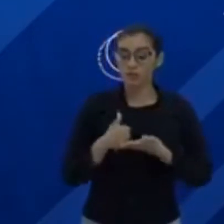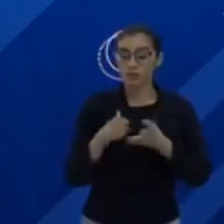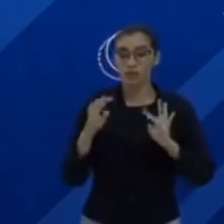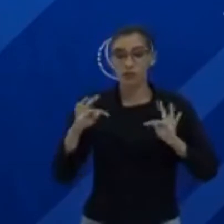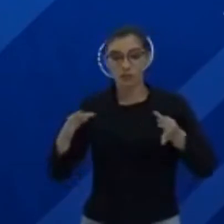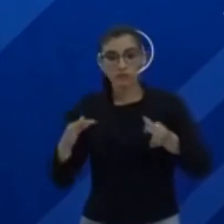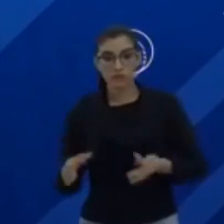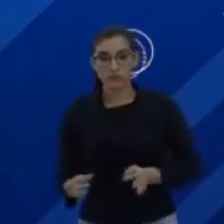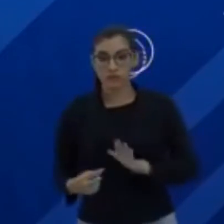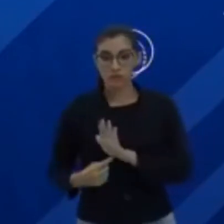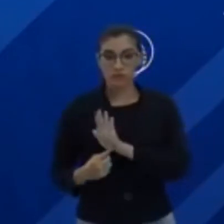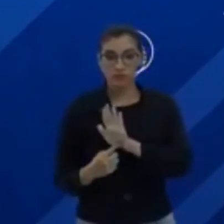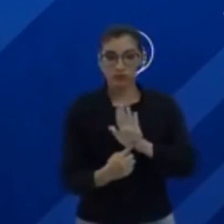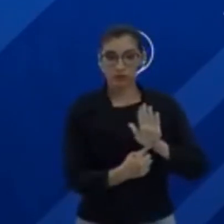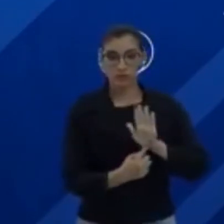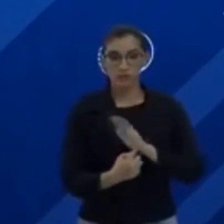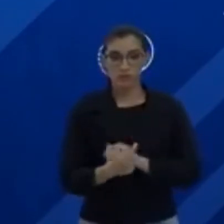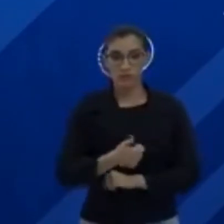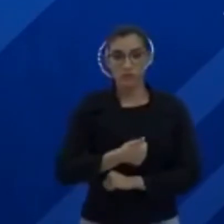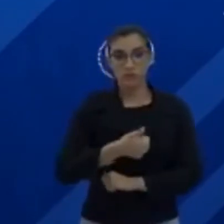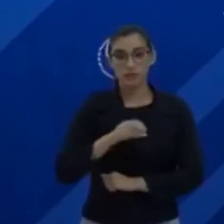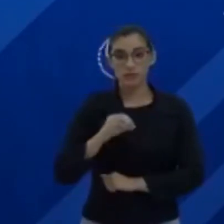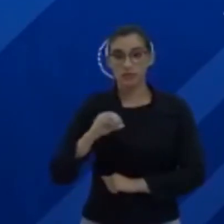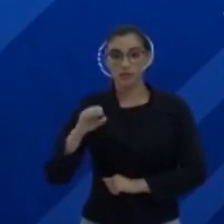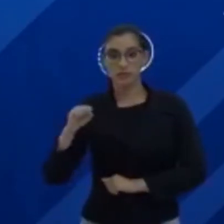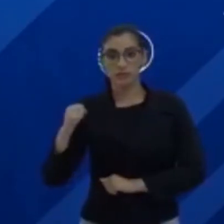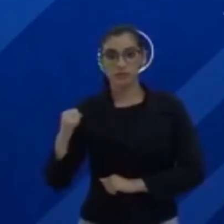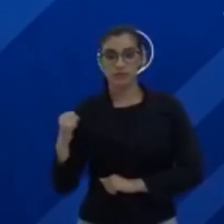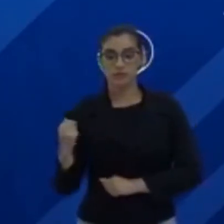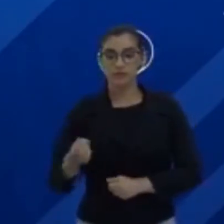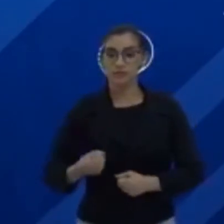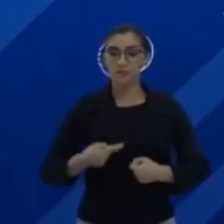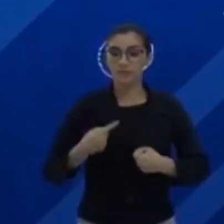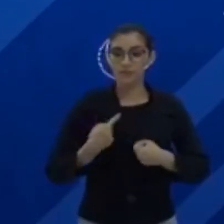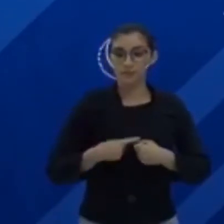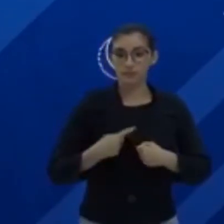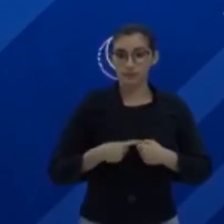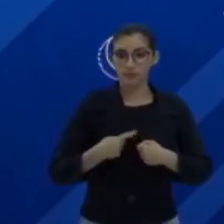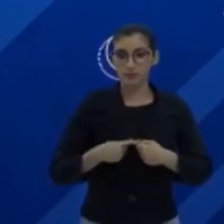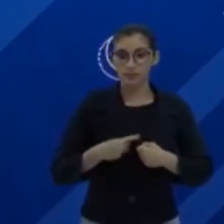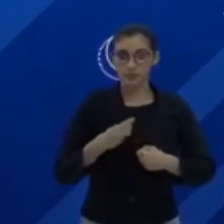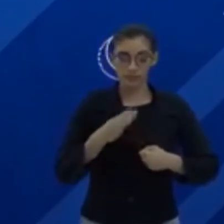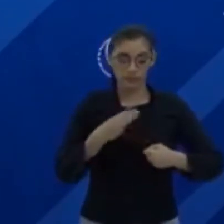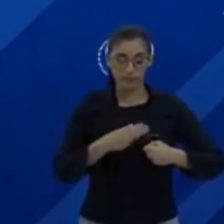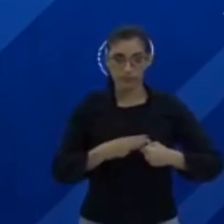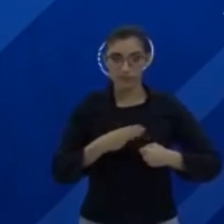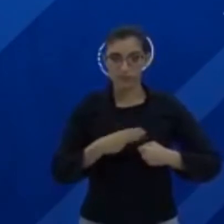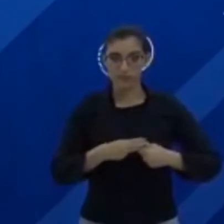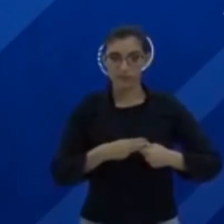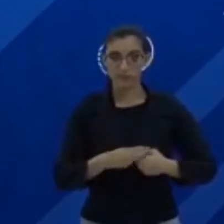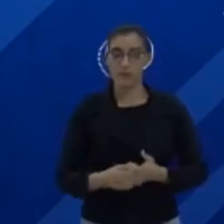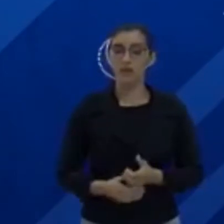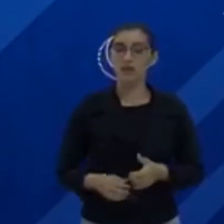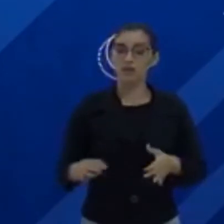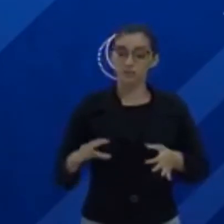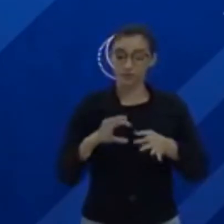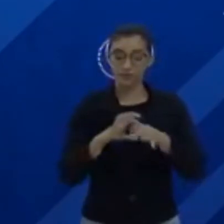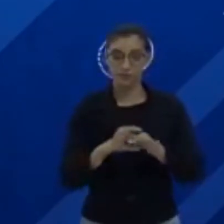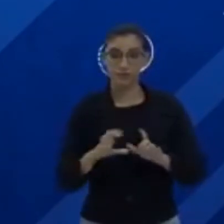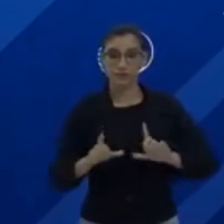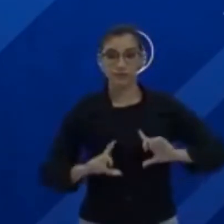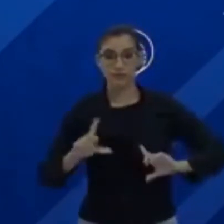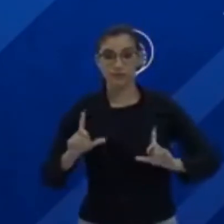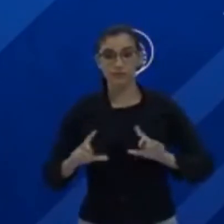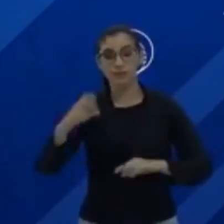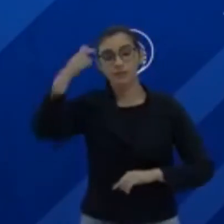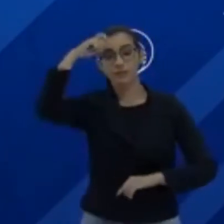centenas de alunos do interior do Estado. Esse programa está sendo transmitido por 108 municípios através da